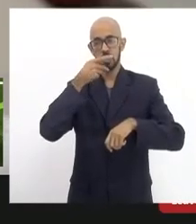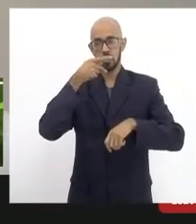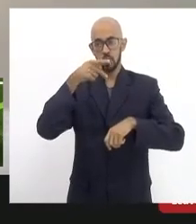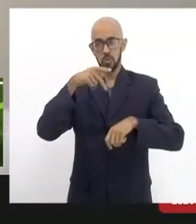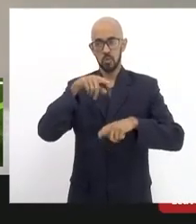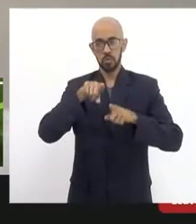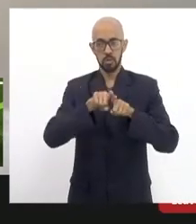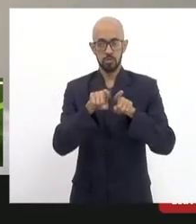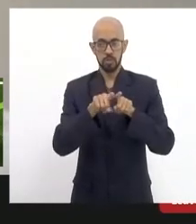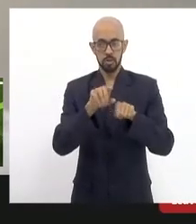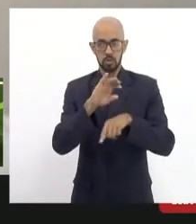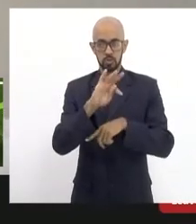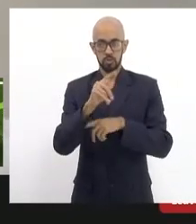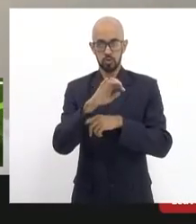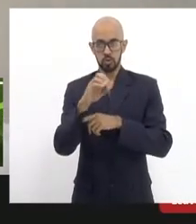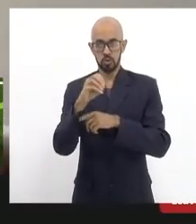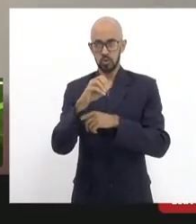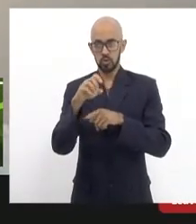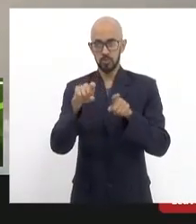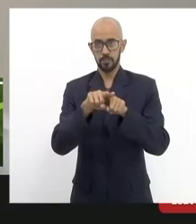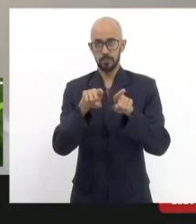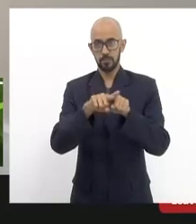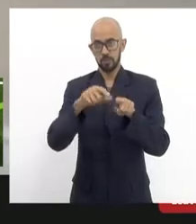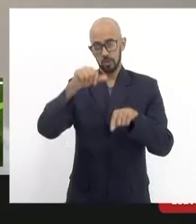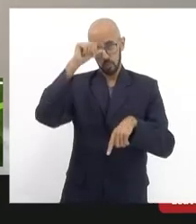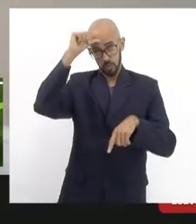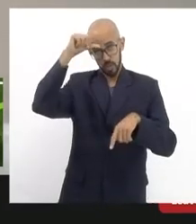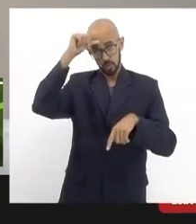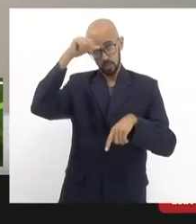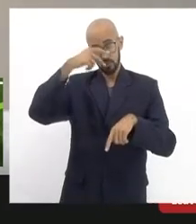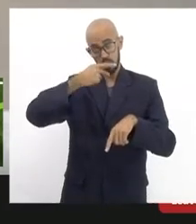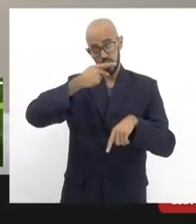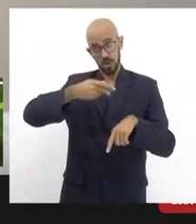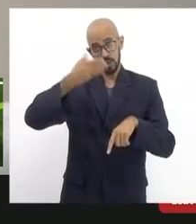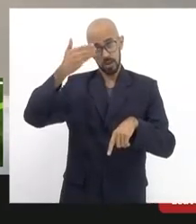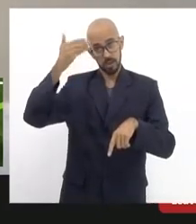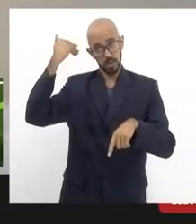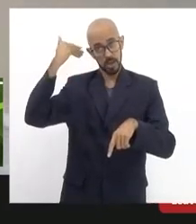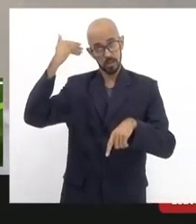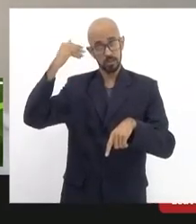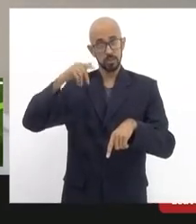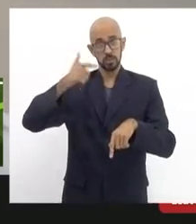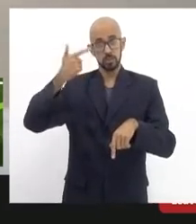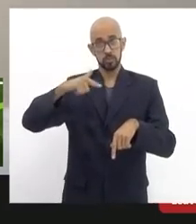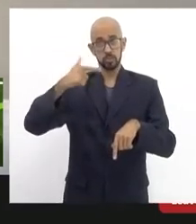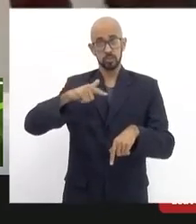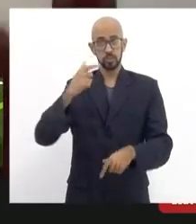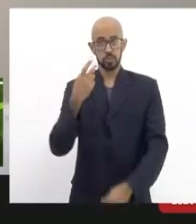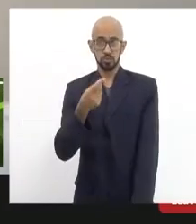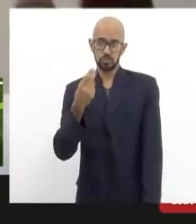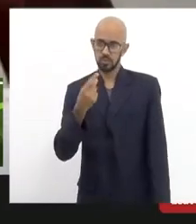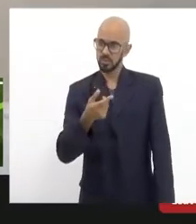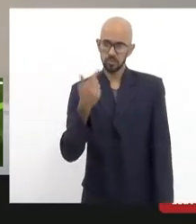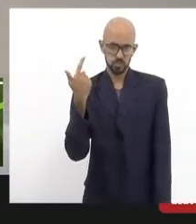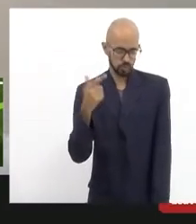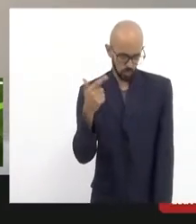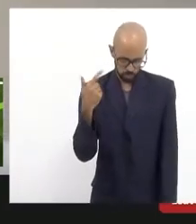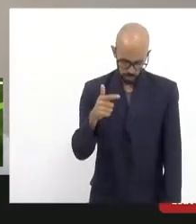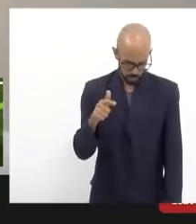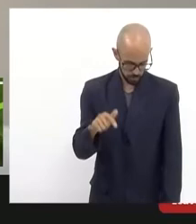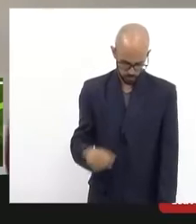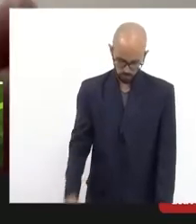e que o Cláudio Castro também falava lá atrás de que não não havia dinheiro esse argumento não existe mais